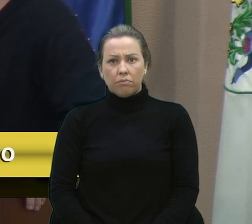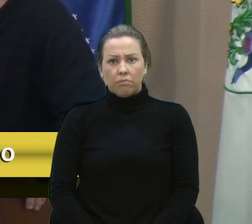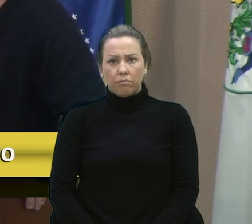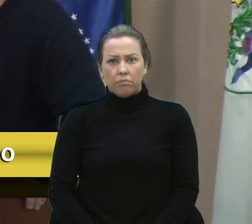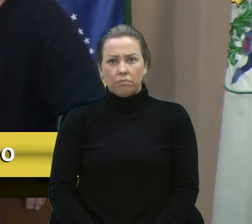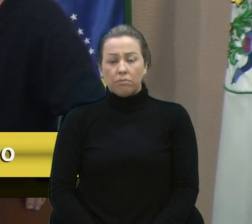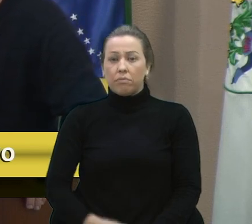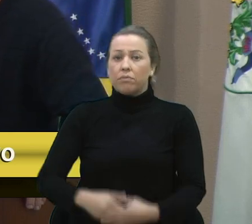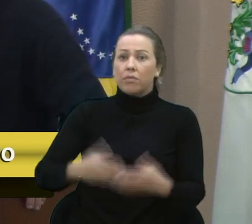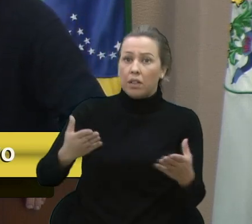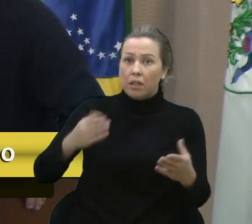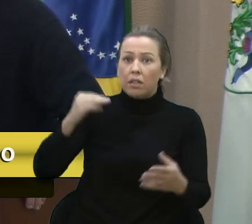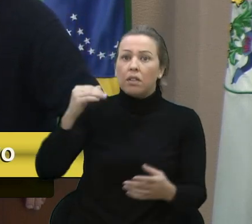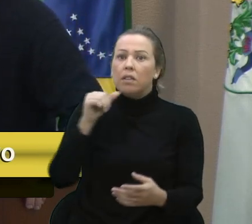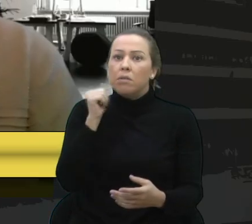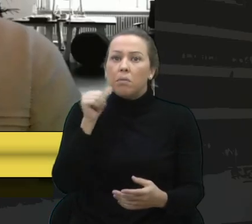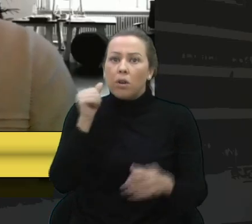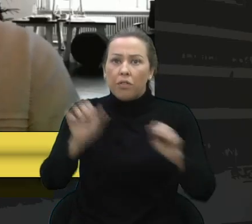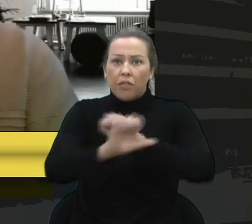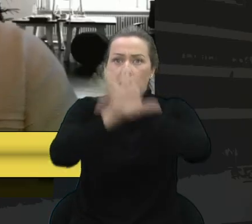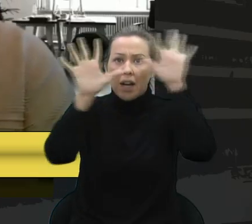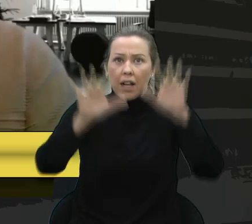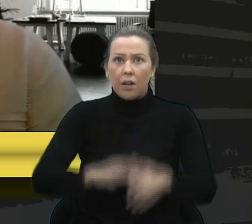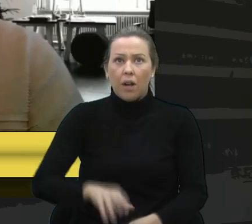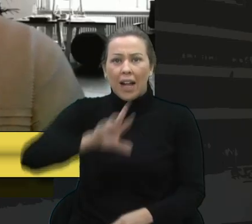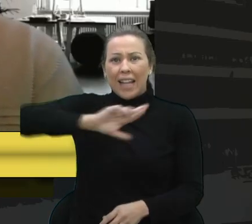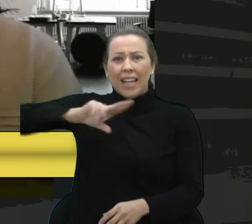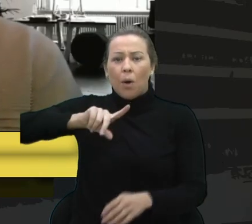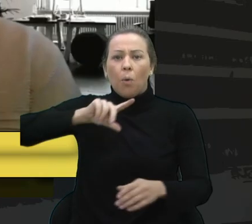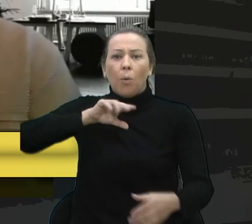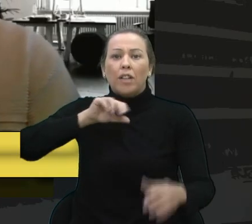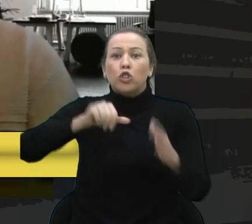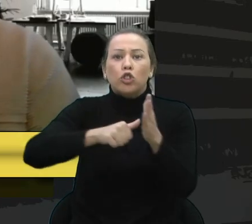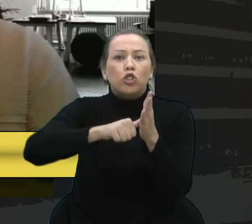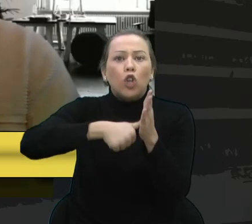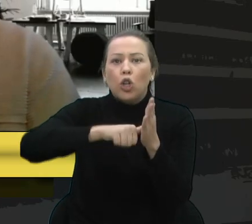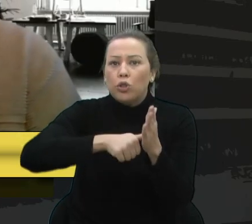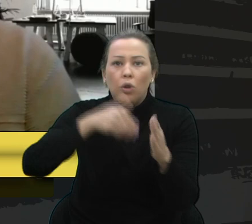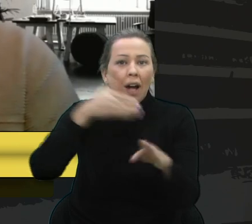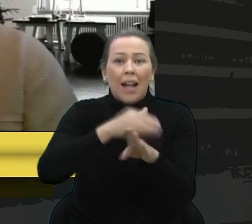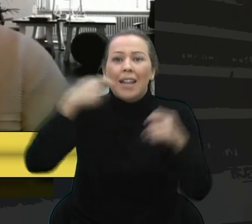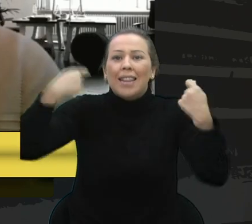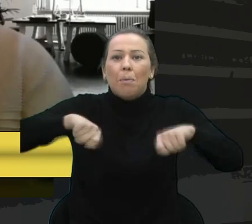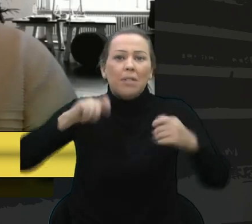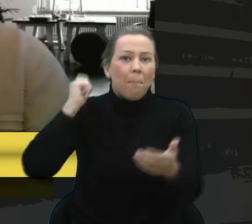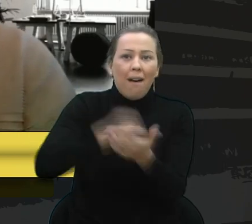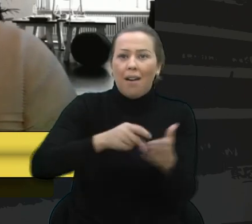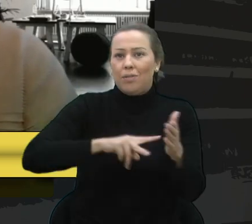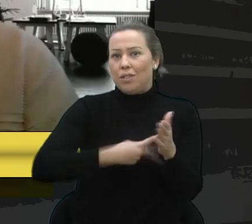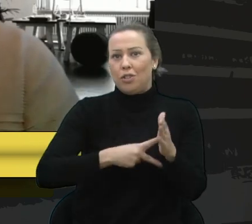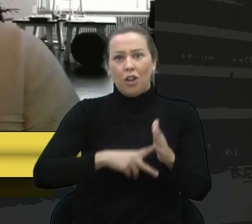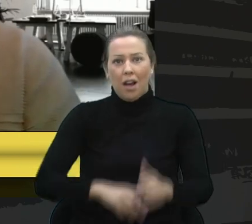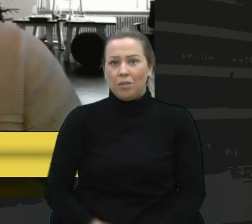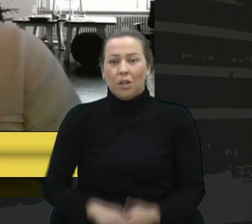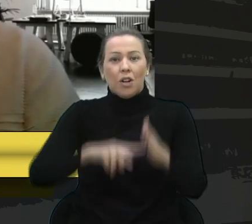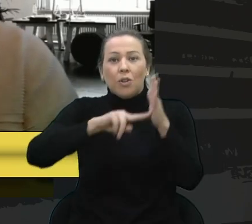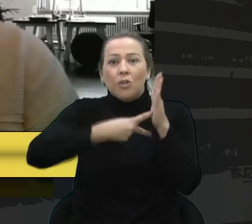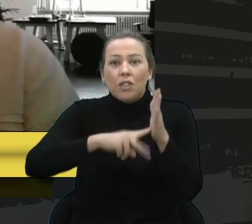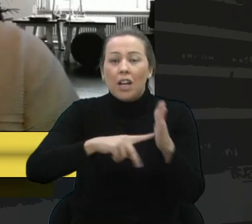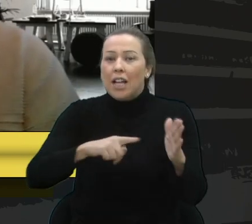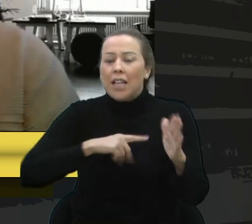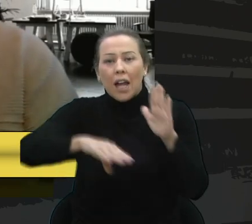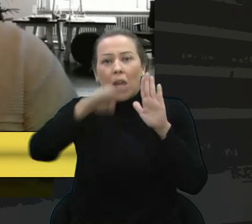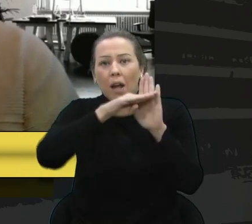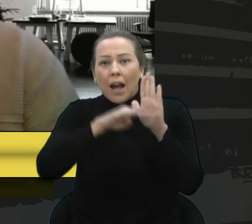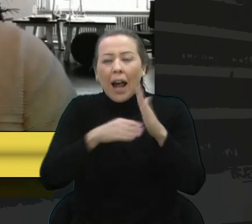Vereador Marcão, fica bem claro que não filiados não precisam pagar. O Finicato botou uma série de